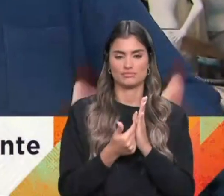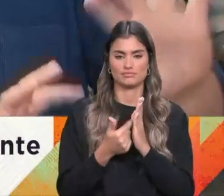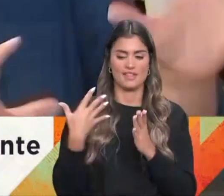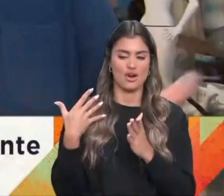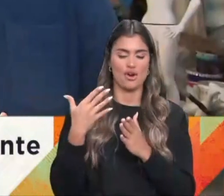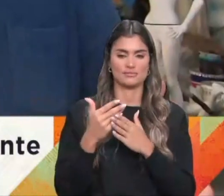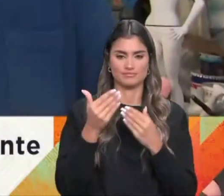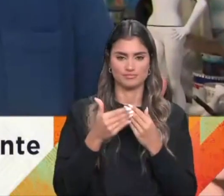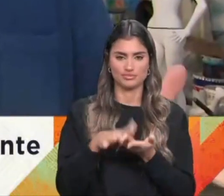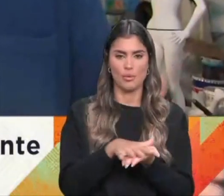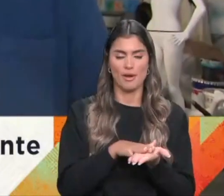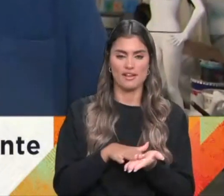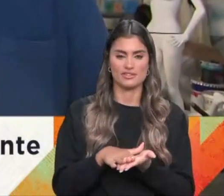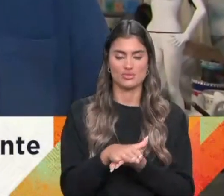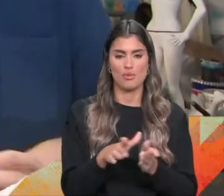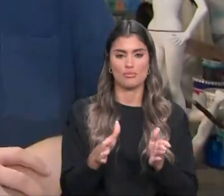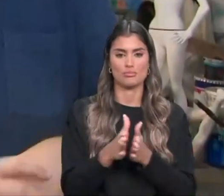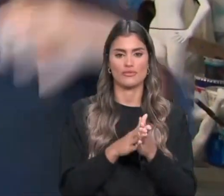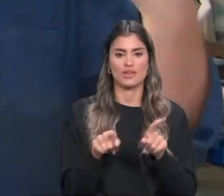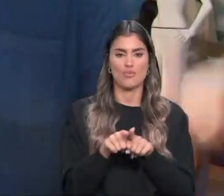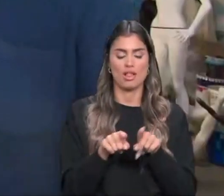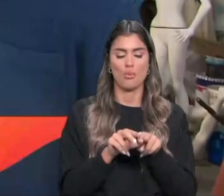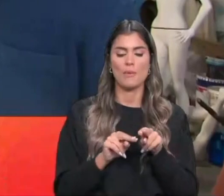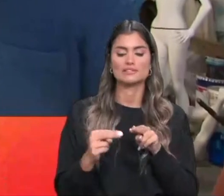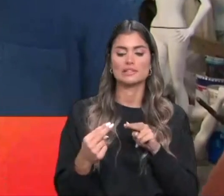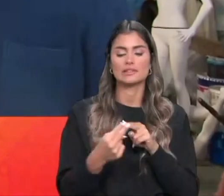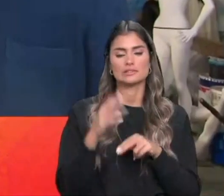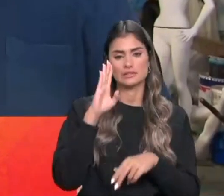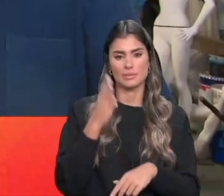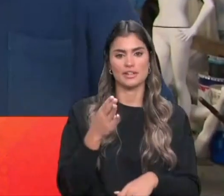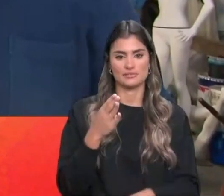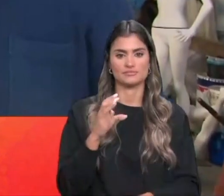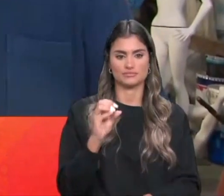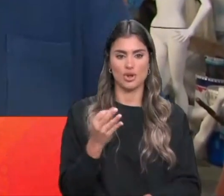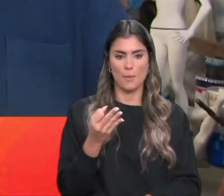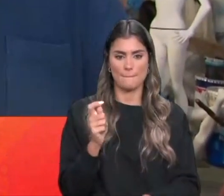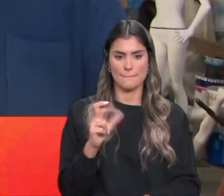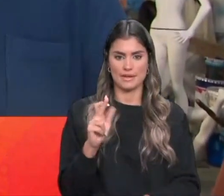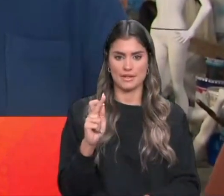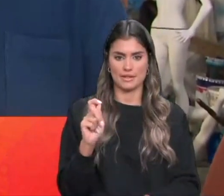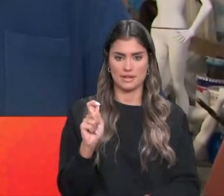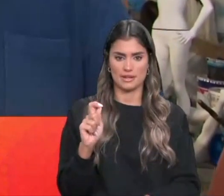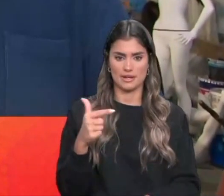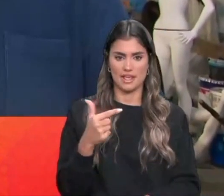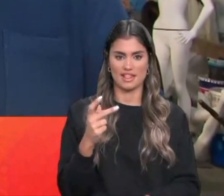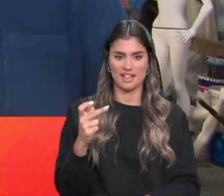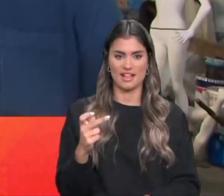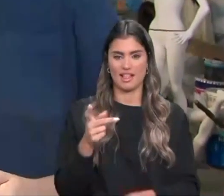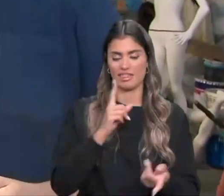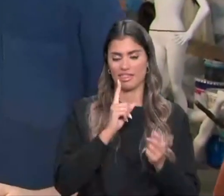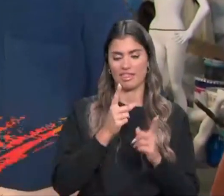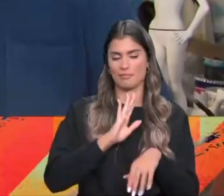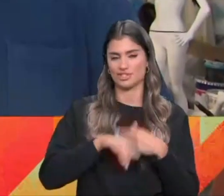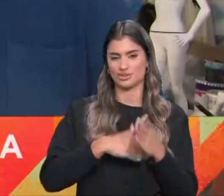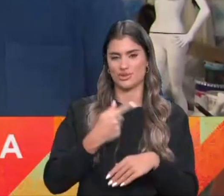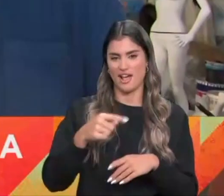partir daí. Peguei naquilo como se fosse um jogo de puzzle, a saber que é uma ou preta cómica e foi... Também tem alguma sátira à mistura, não é? Peguei